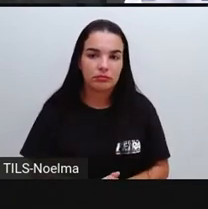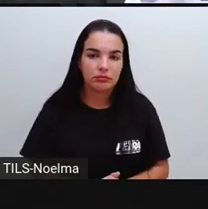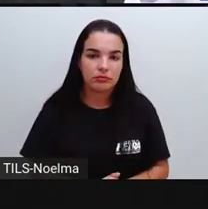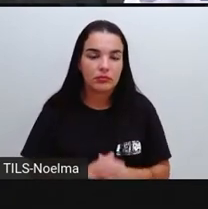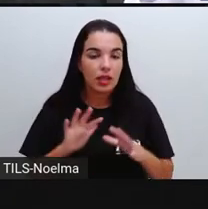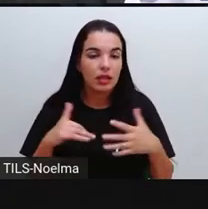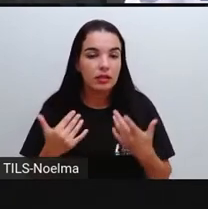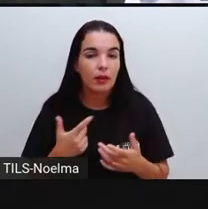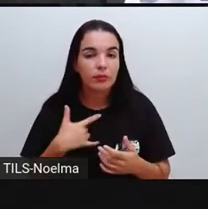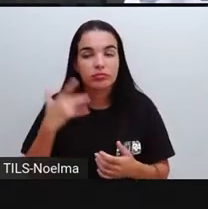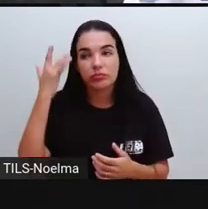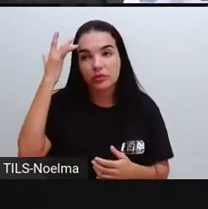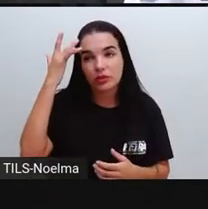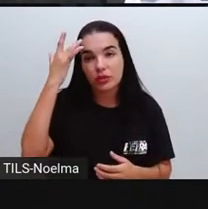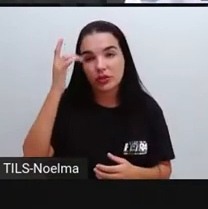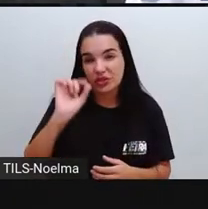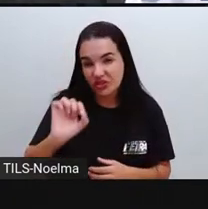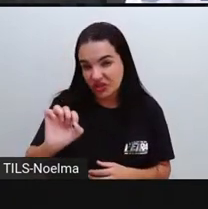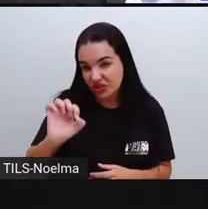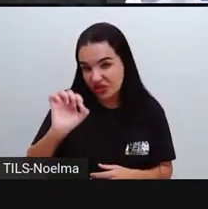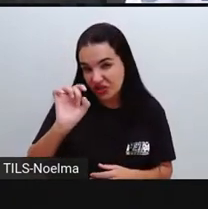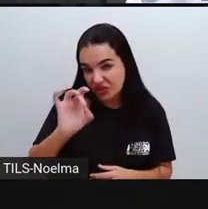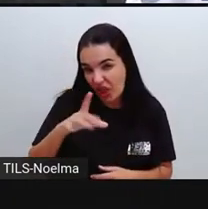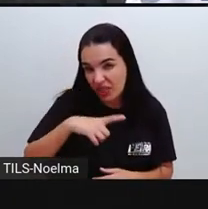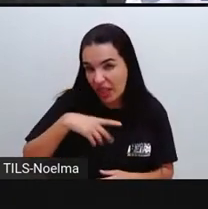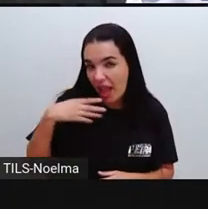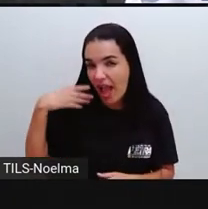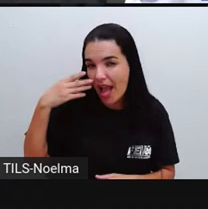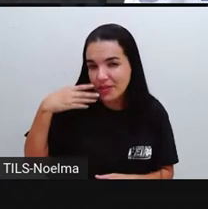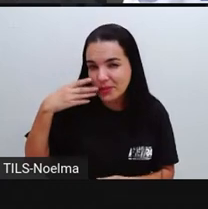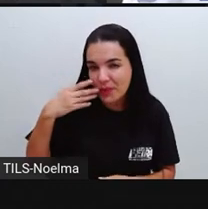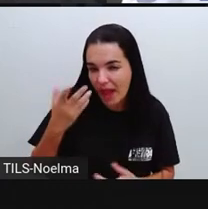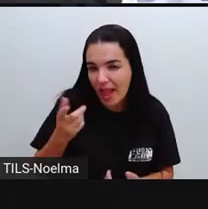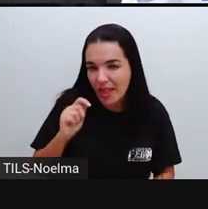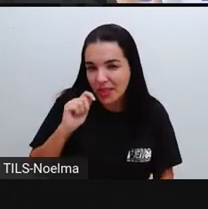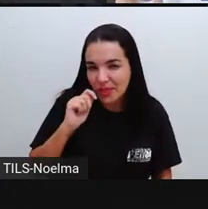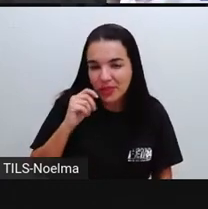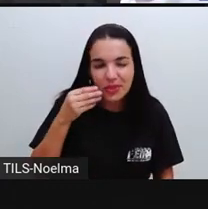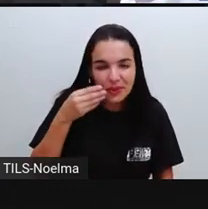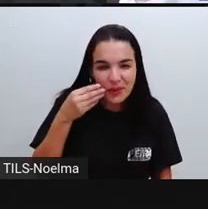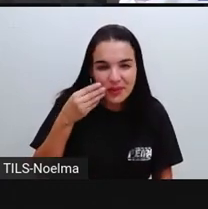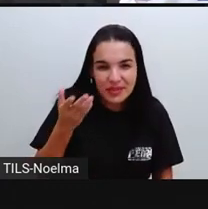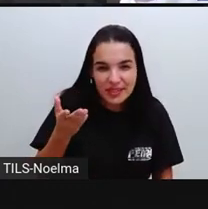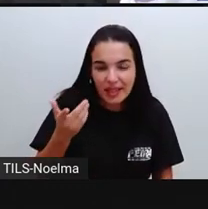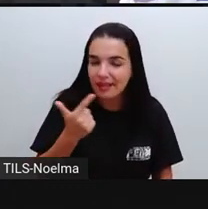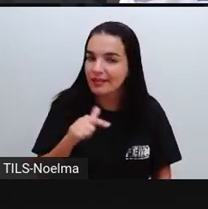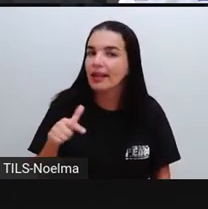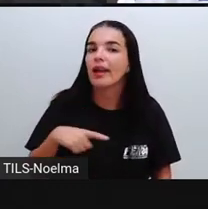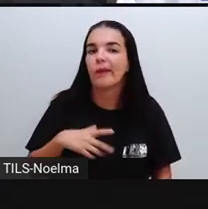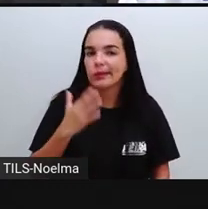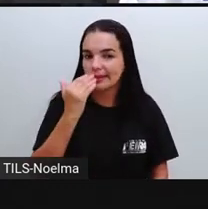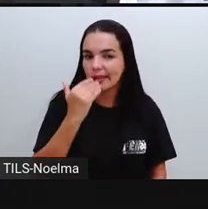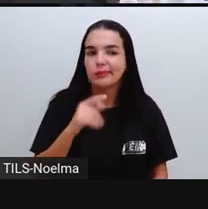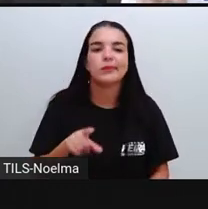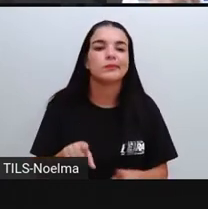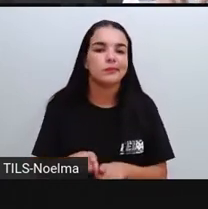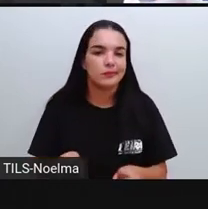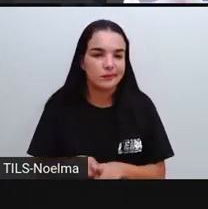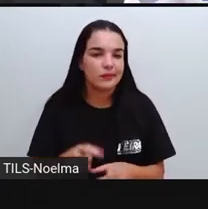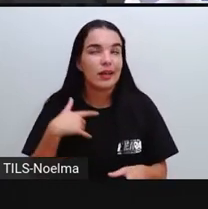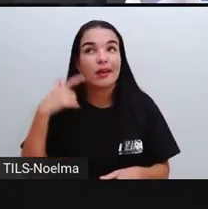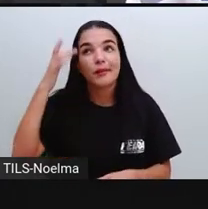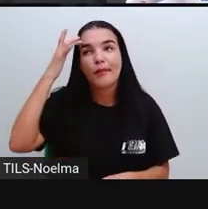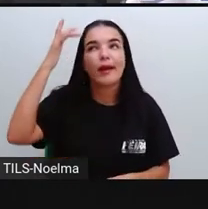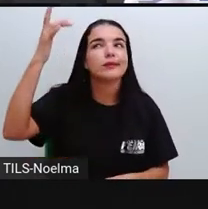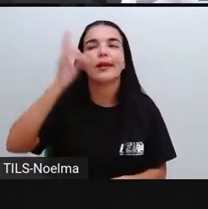acha que só está no doce e não está. A gente encontra aí açúcar em outros alimentos que muitas vezes a